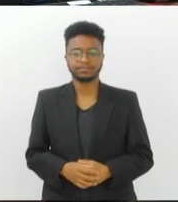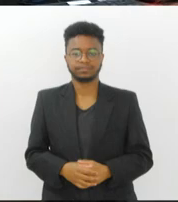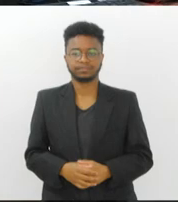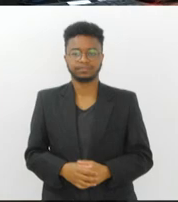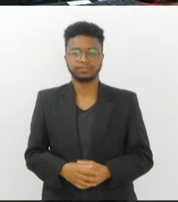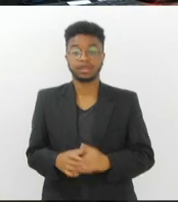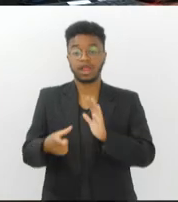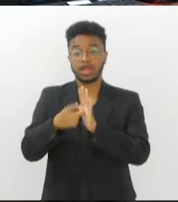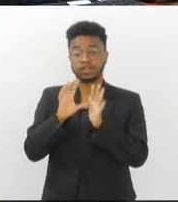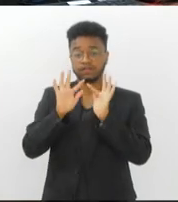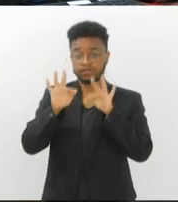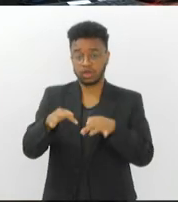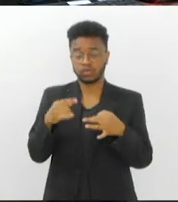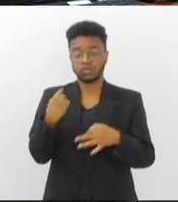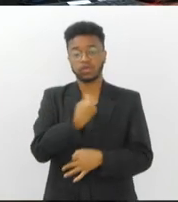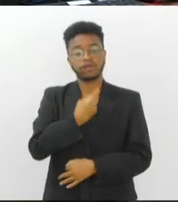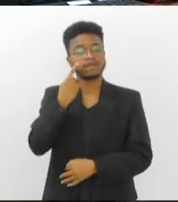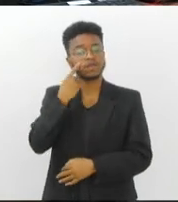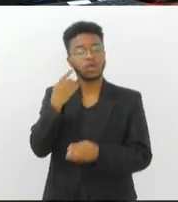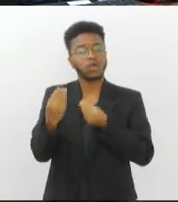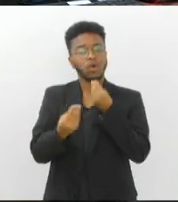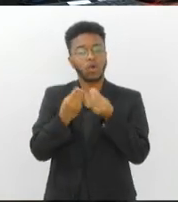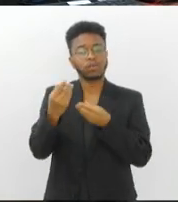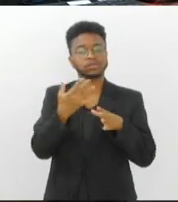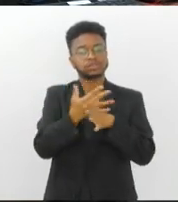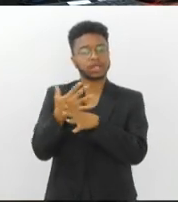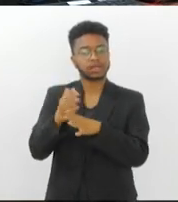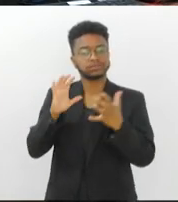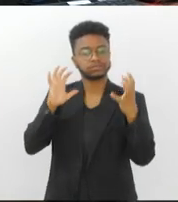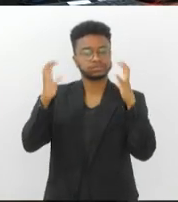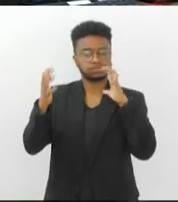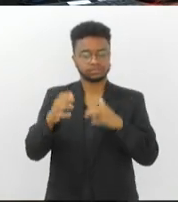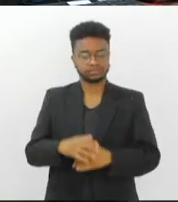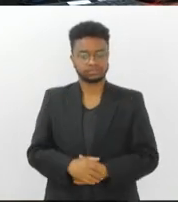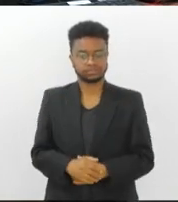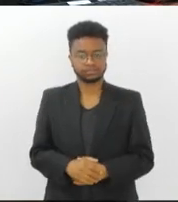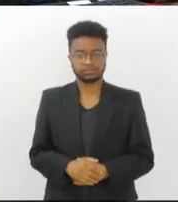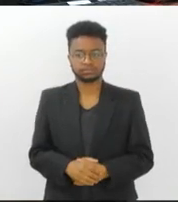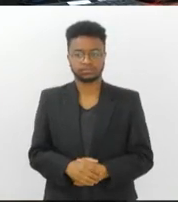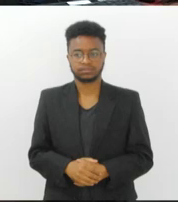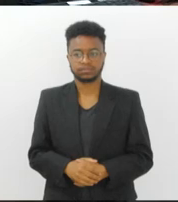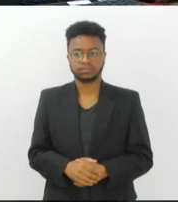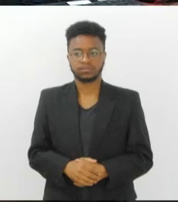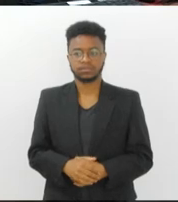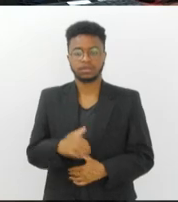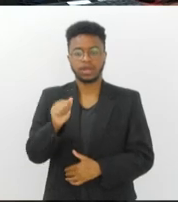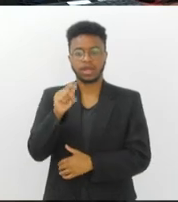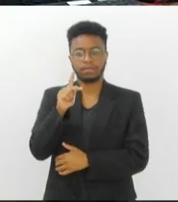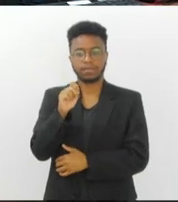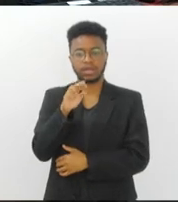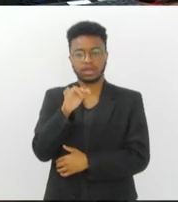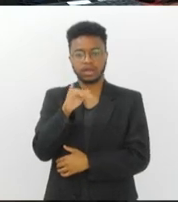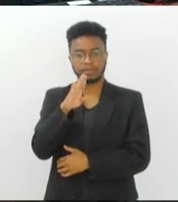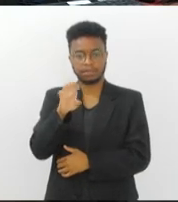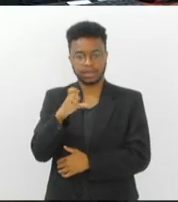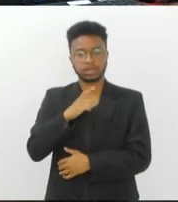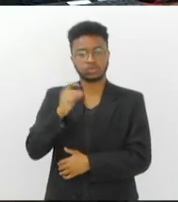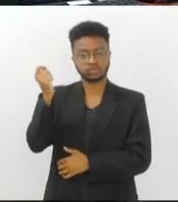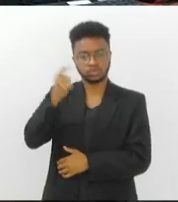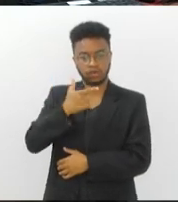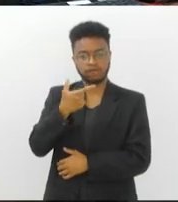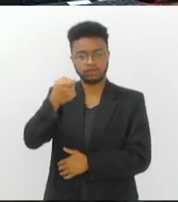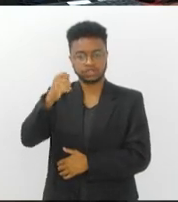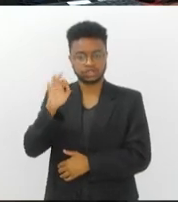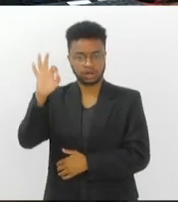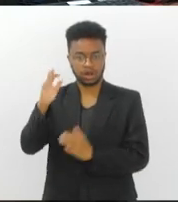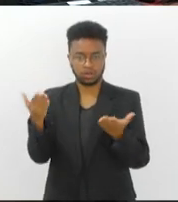E antes de encerrar, vamos dar uma olhada em algumas cidades, o tempo aqui em algumas cidades no Estado. Aperibé, com sol, 20 graus